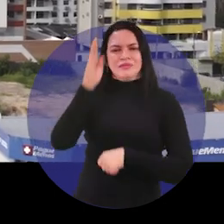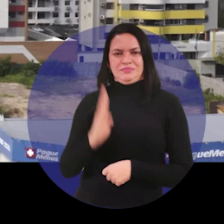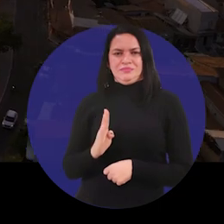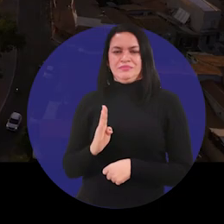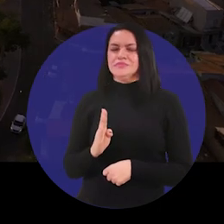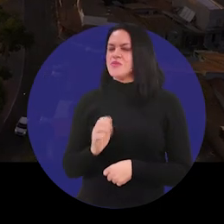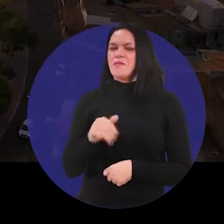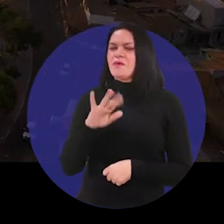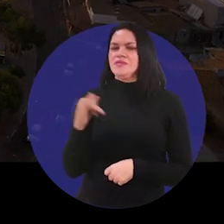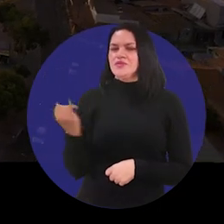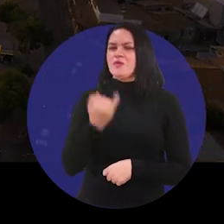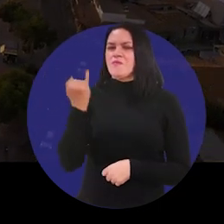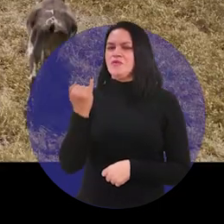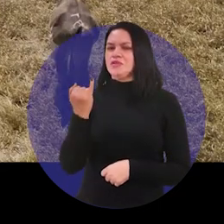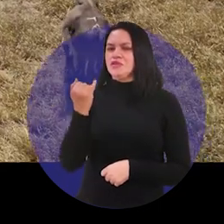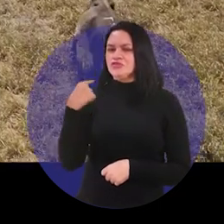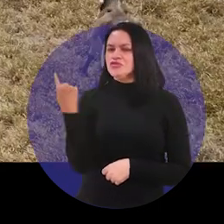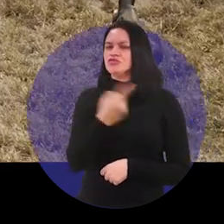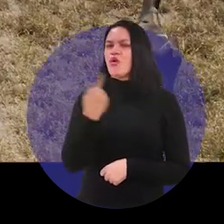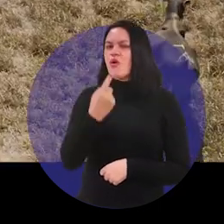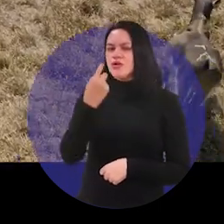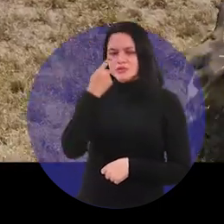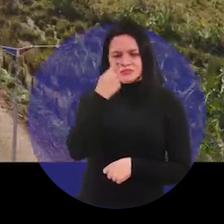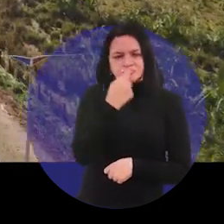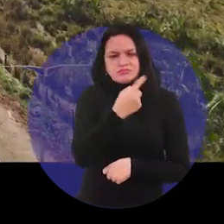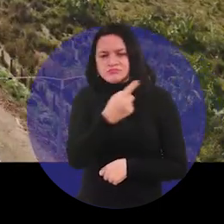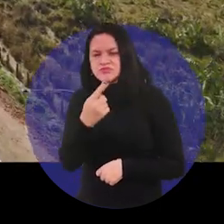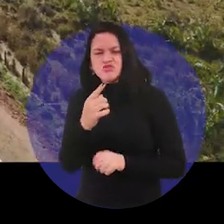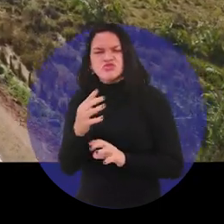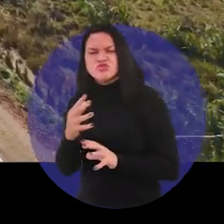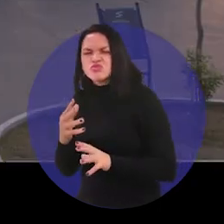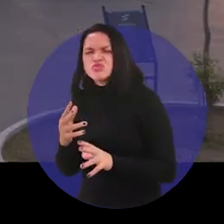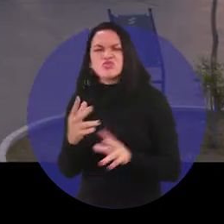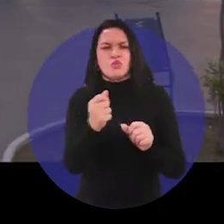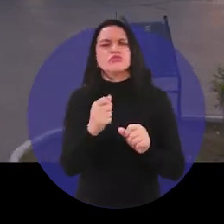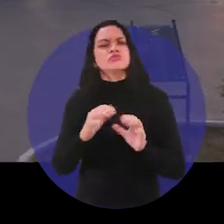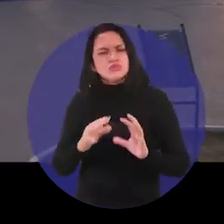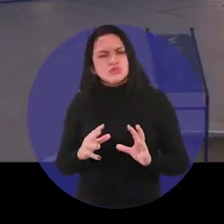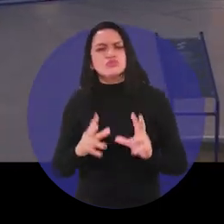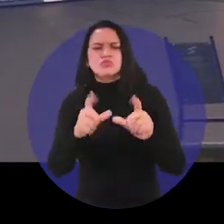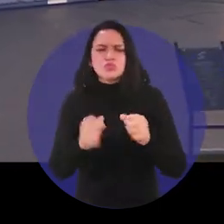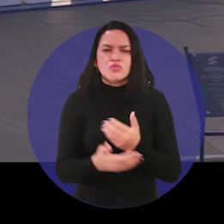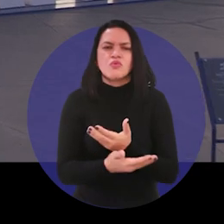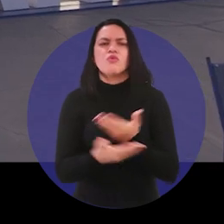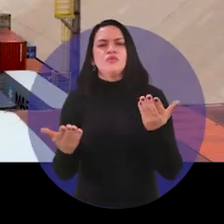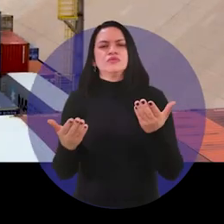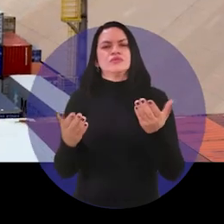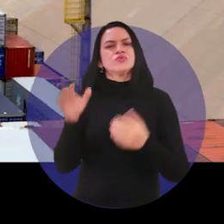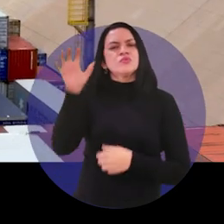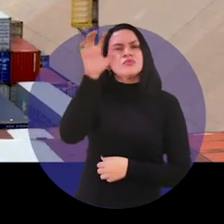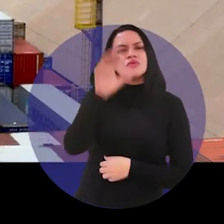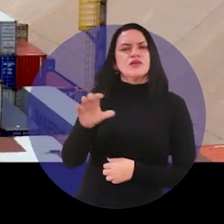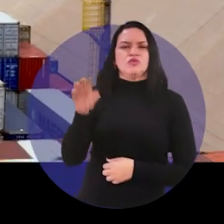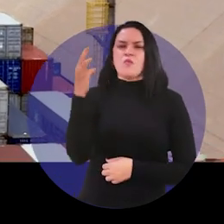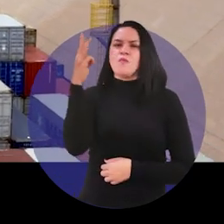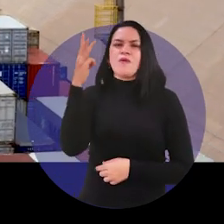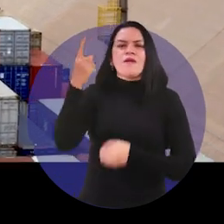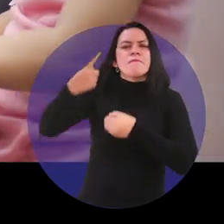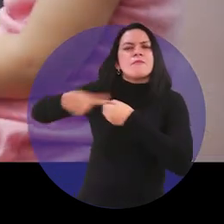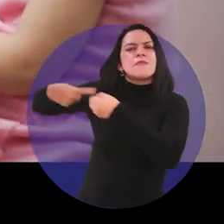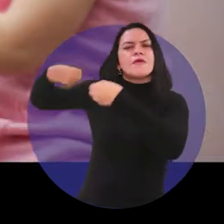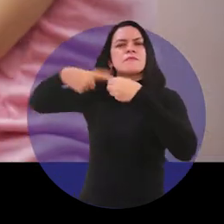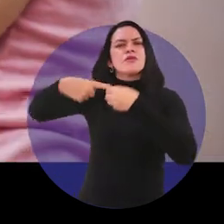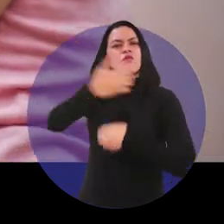importante. Olhamos para todas, absolutamente todas, as regiões. Governamos